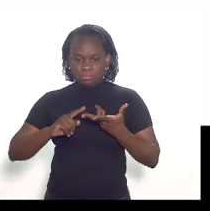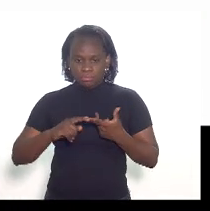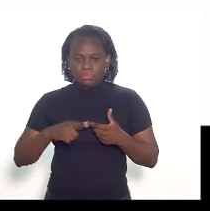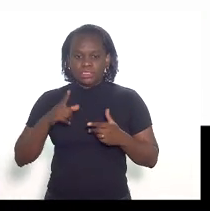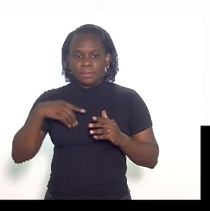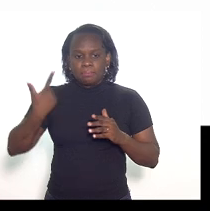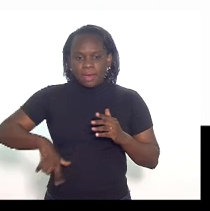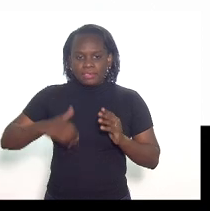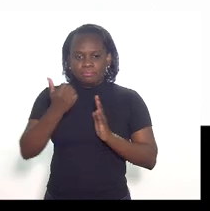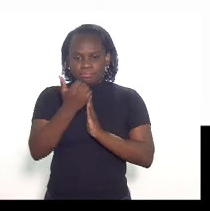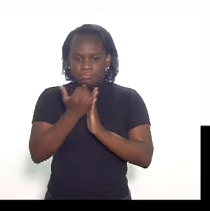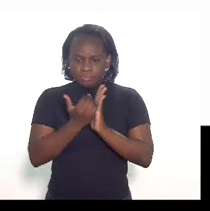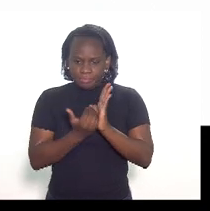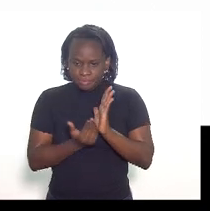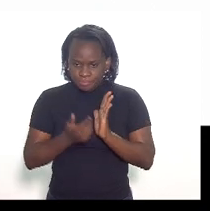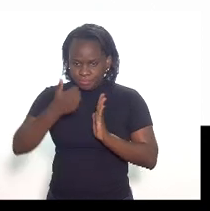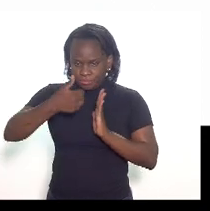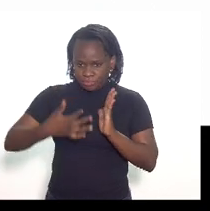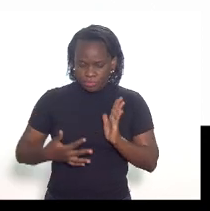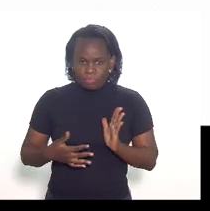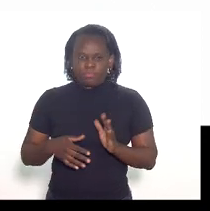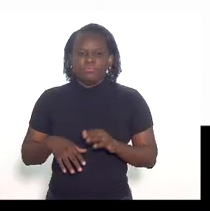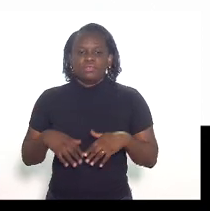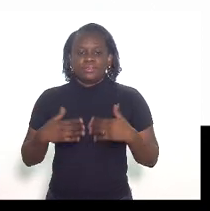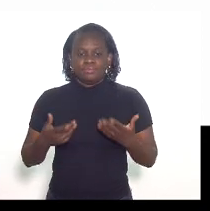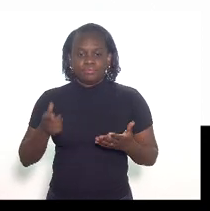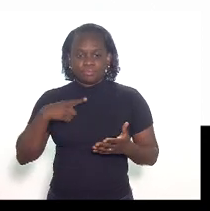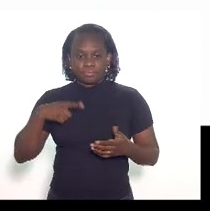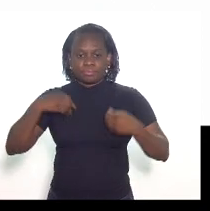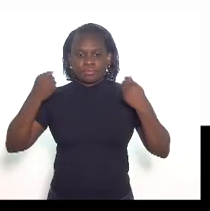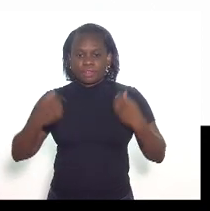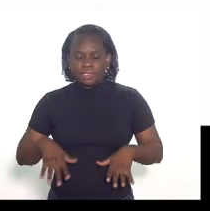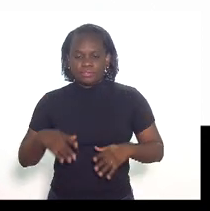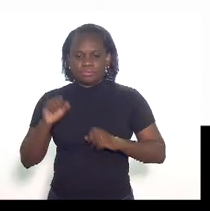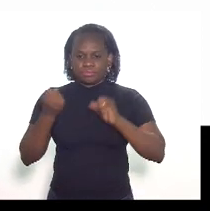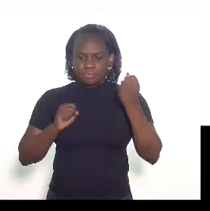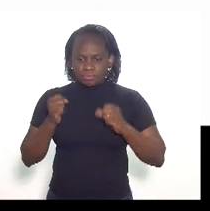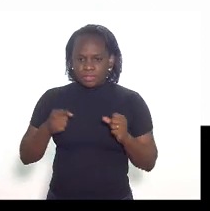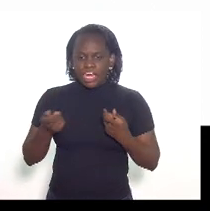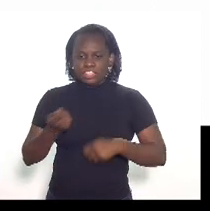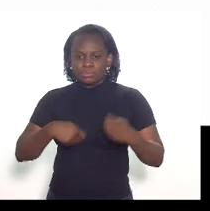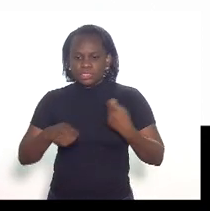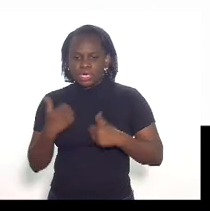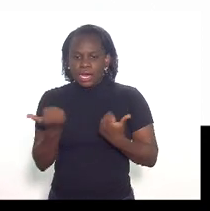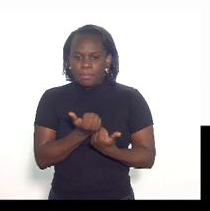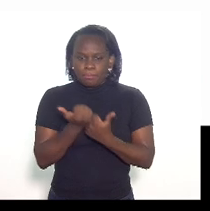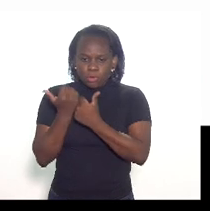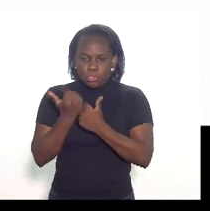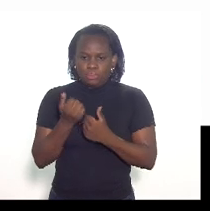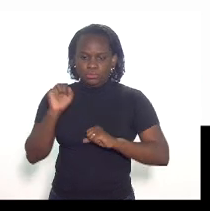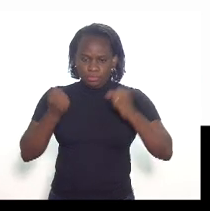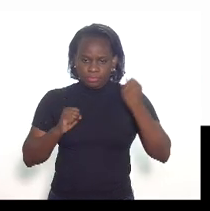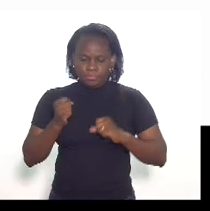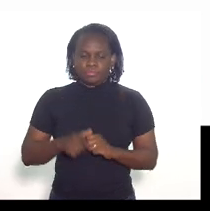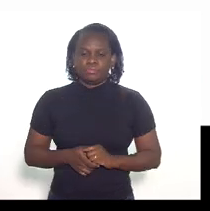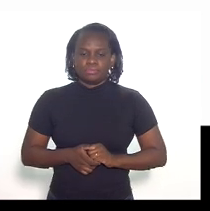aí eles dividem custos operacionais administração e apoio operacional